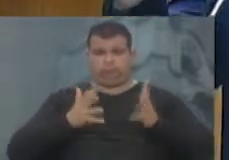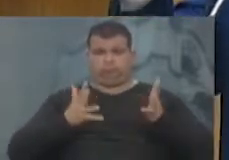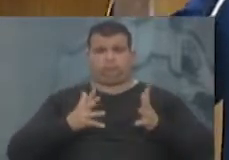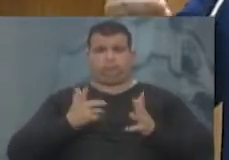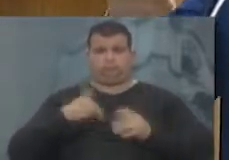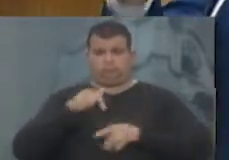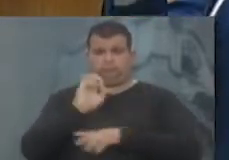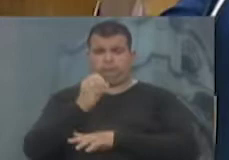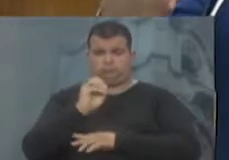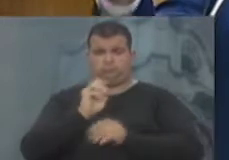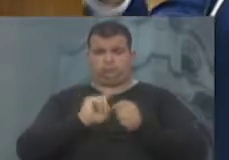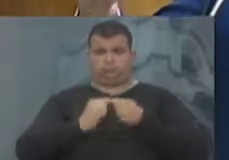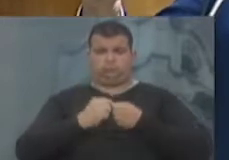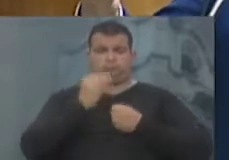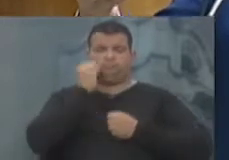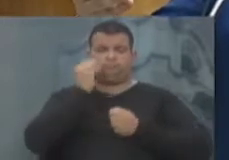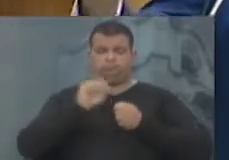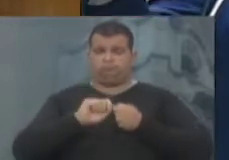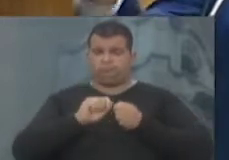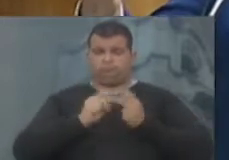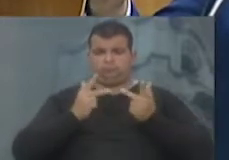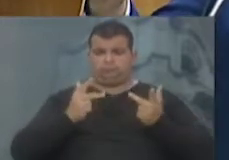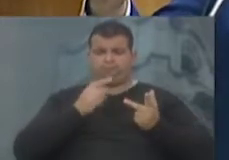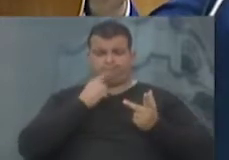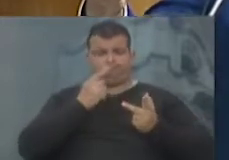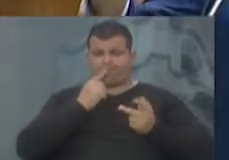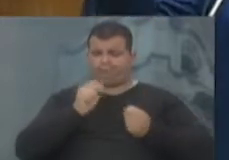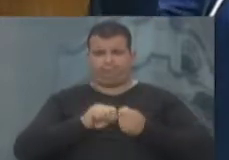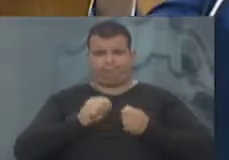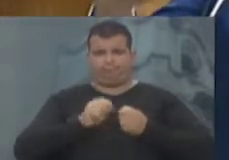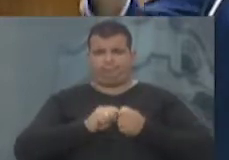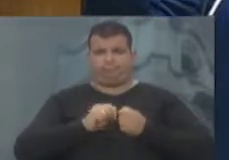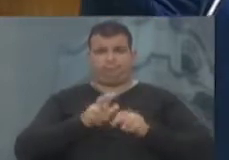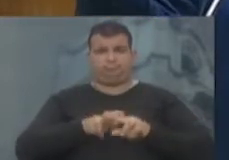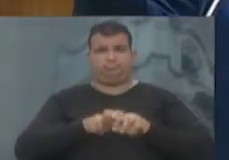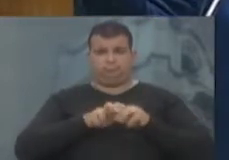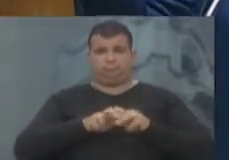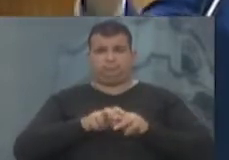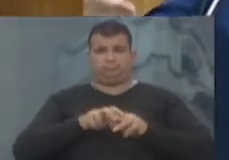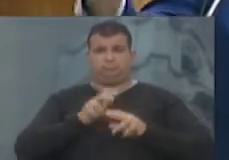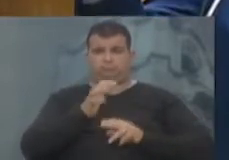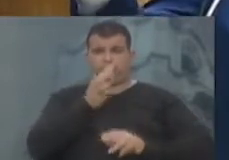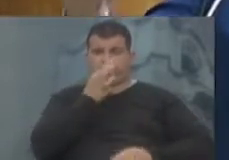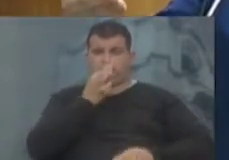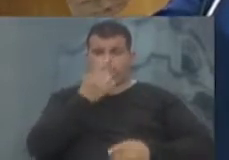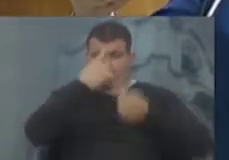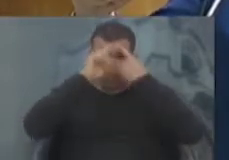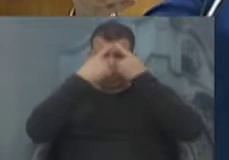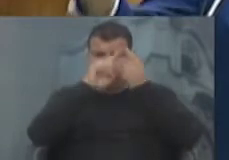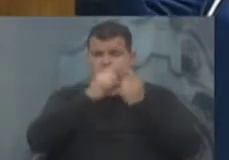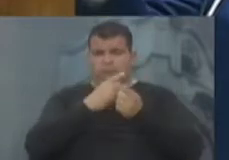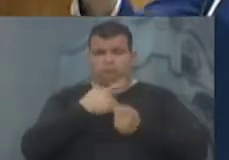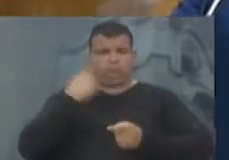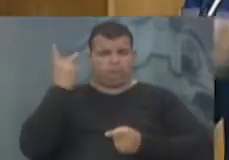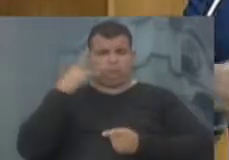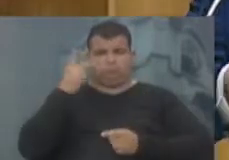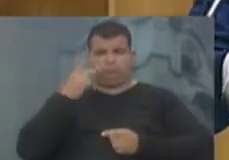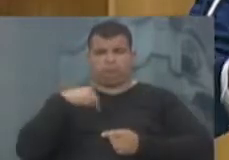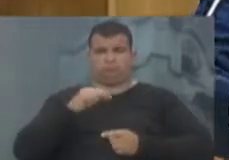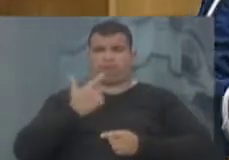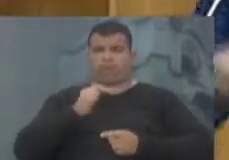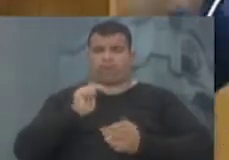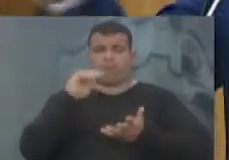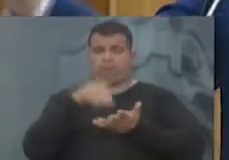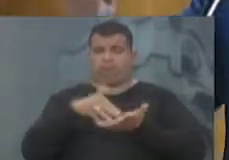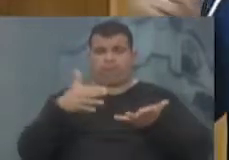tanto Porto Alegre tenta fazer as coisas e não consegue. É por isso e por essas posições ideologizadas que nós não temos